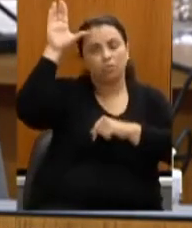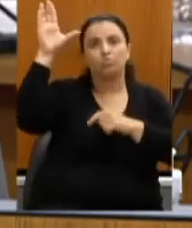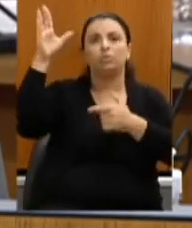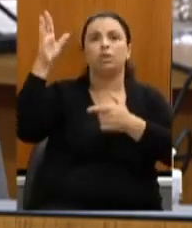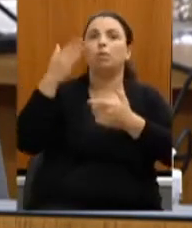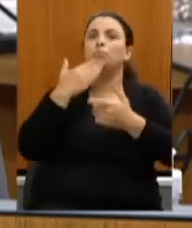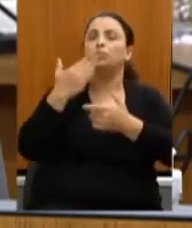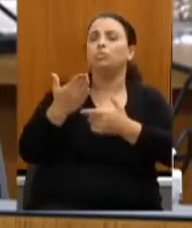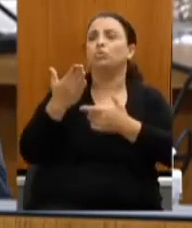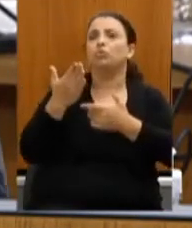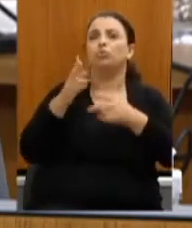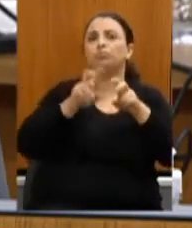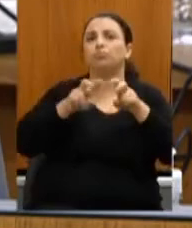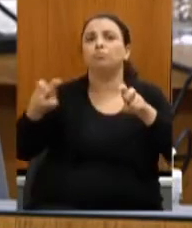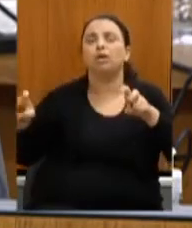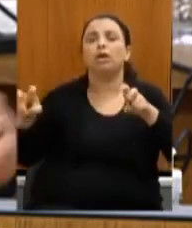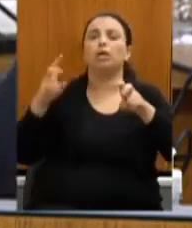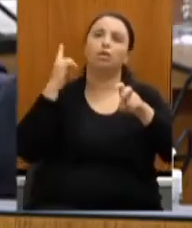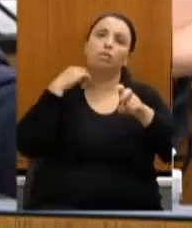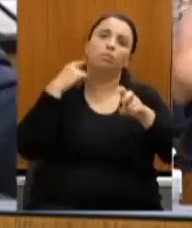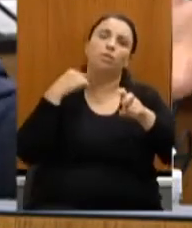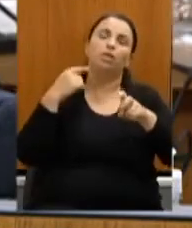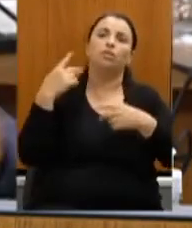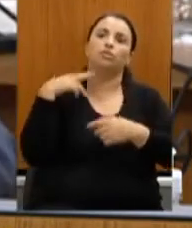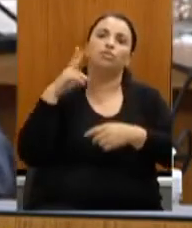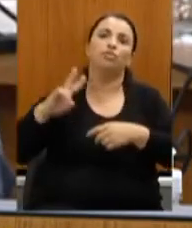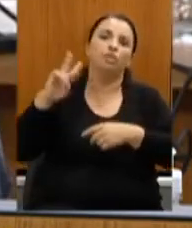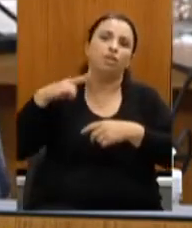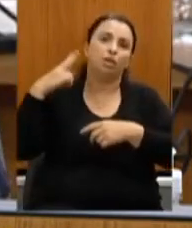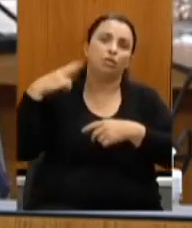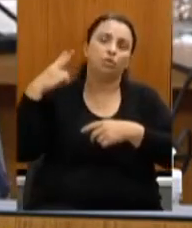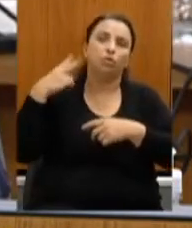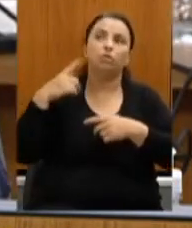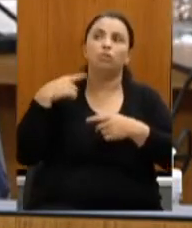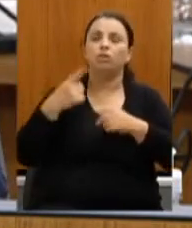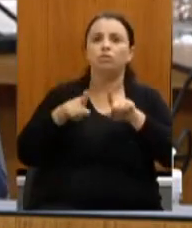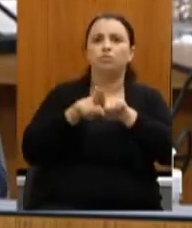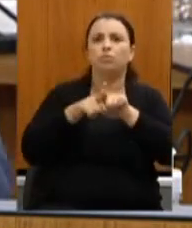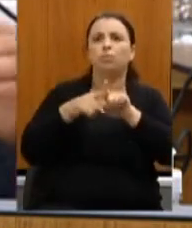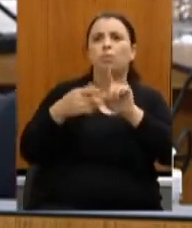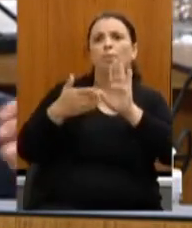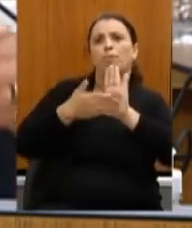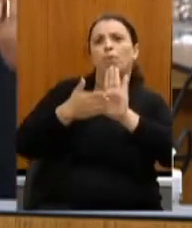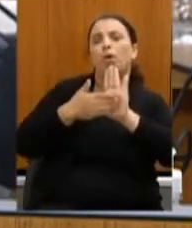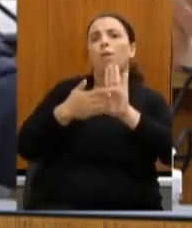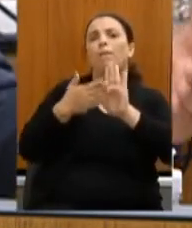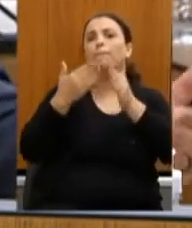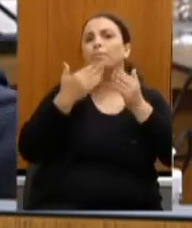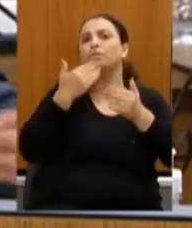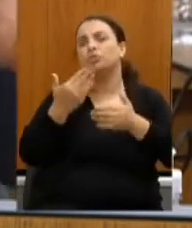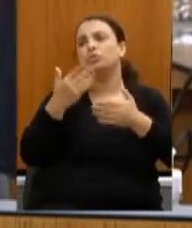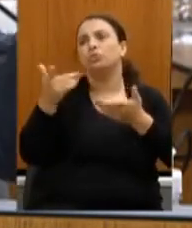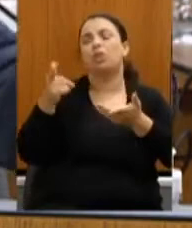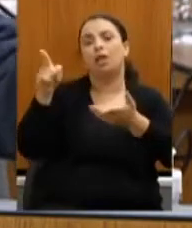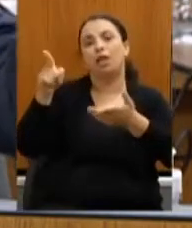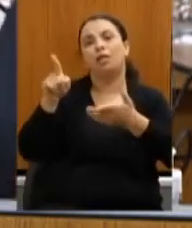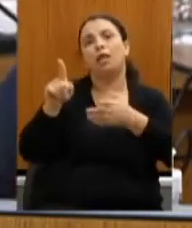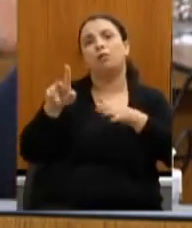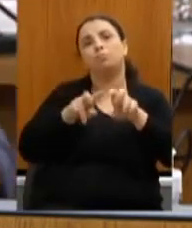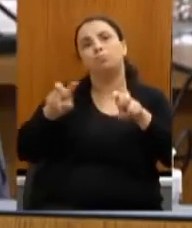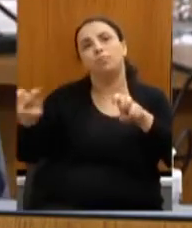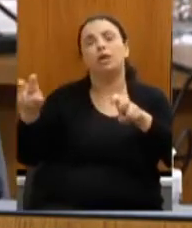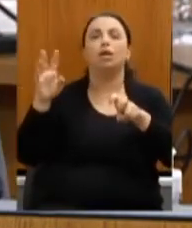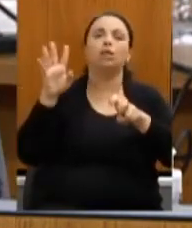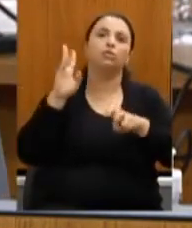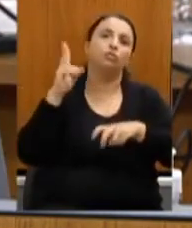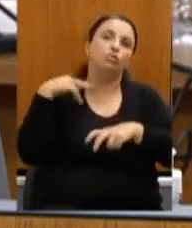e aí de repente deputados que nós possamos fazer aí um requerimento para que nós possamos pedir a bancada que tente mudar isso